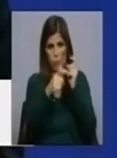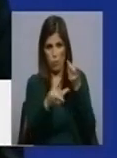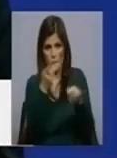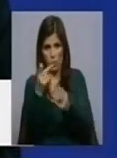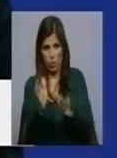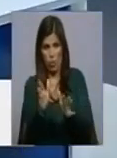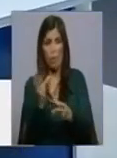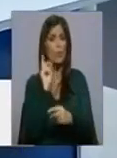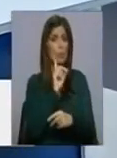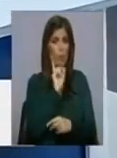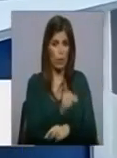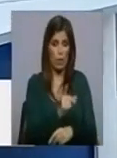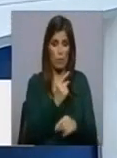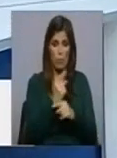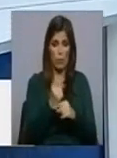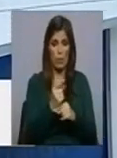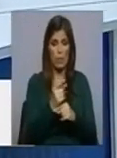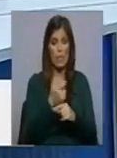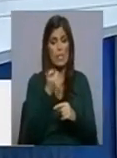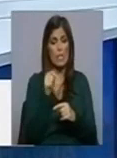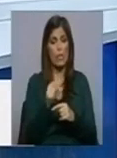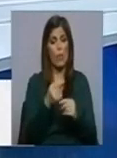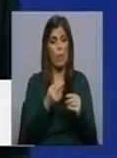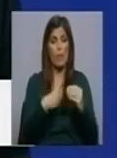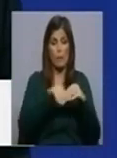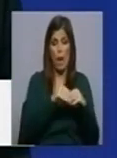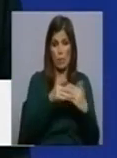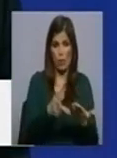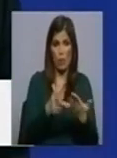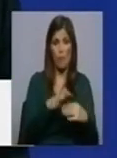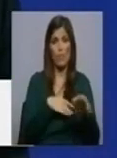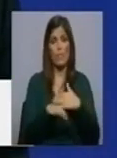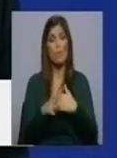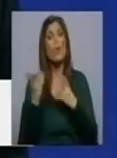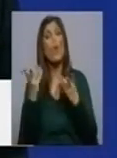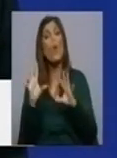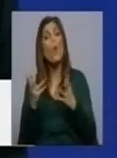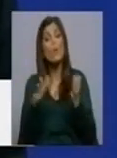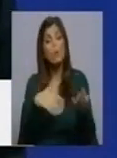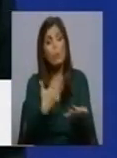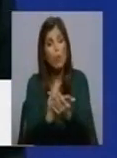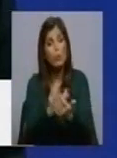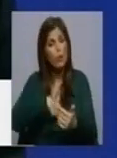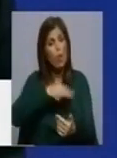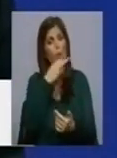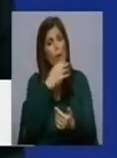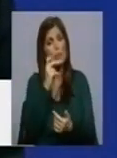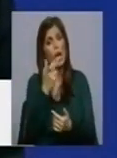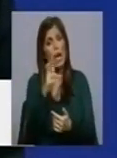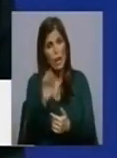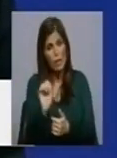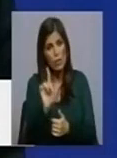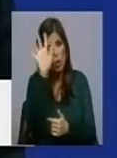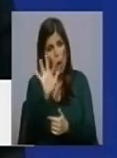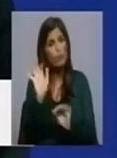o que é muito significativo, porque se somam estes 5.000 testes, aquilo que nós fizemos foi quando isto nos foi proposto, nós falamos com a ARS Norte